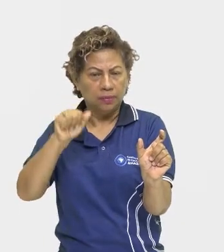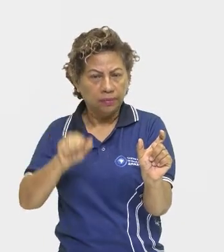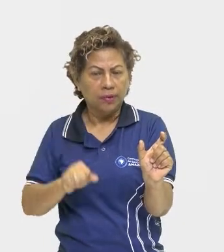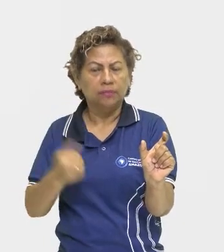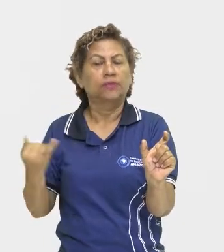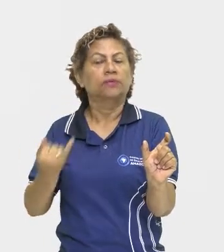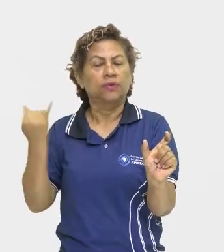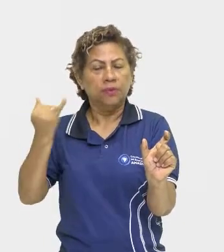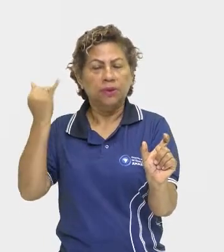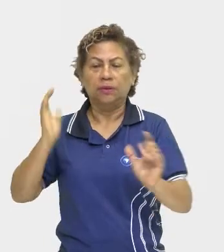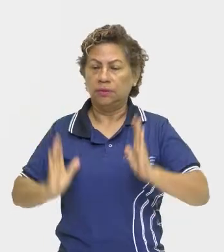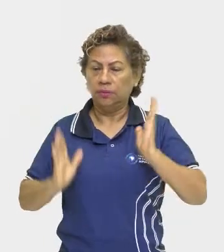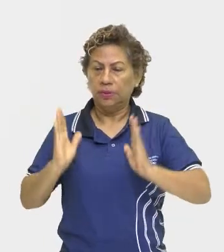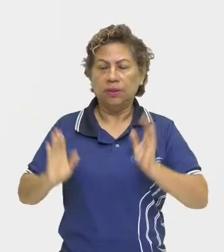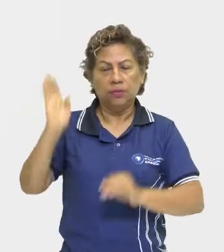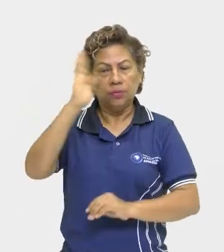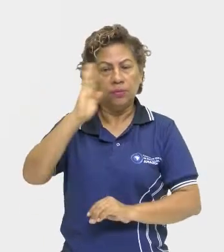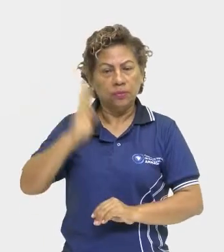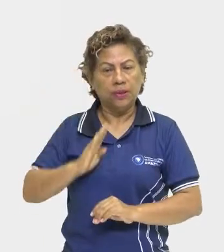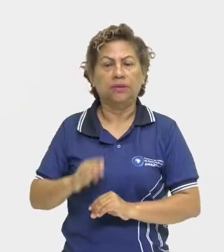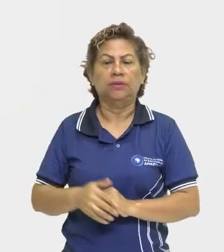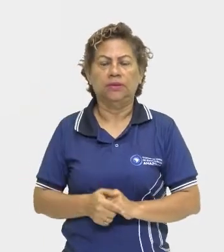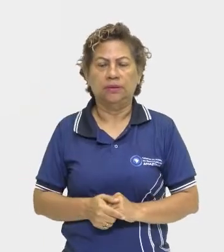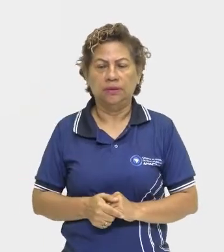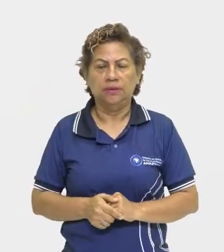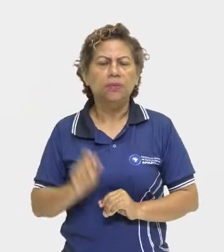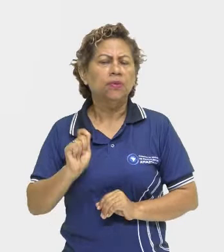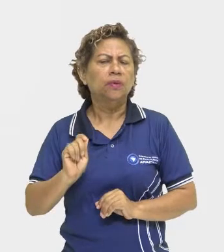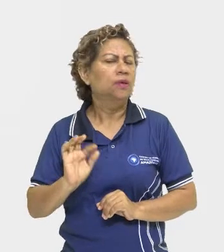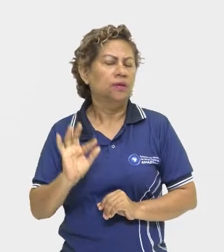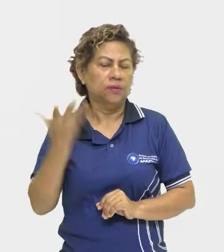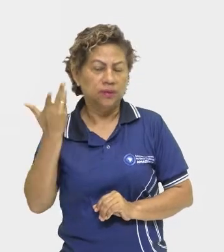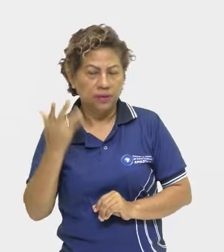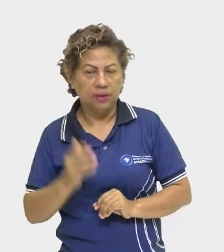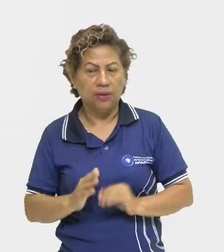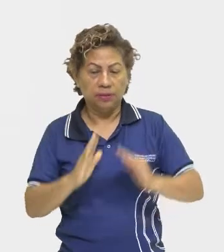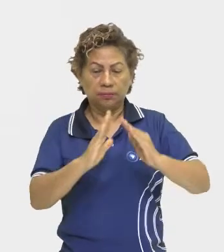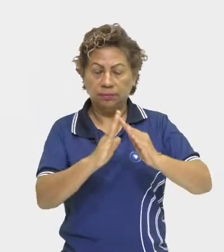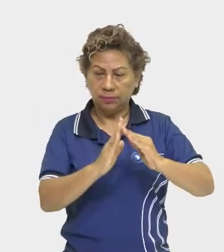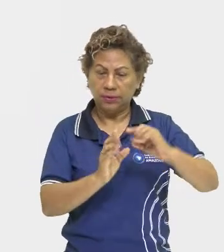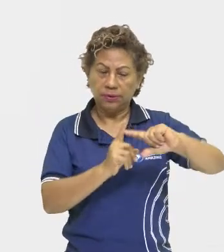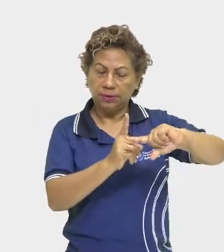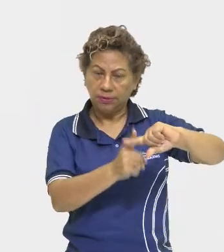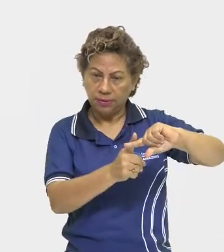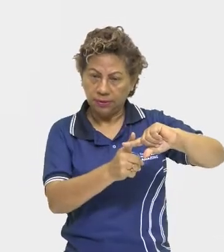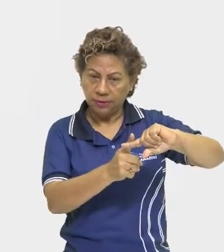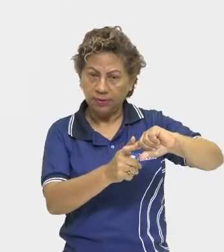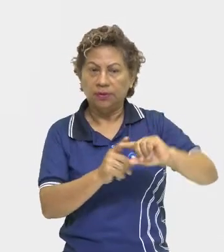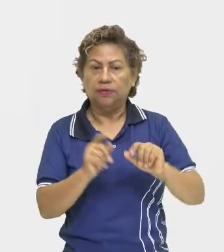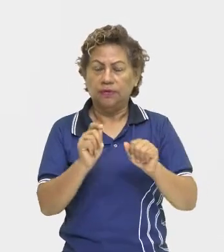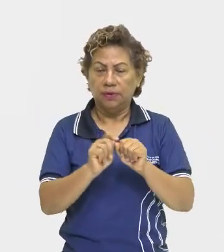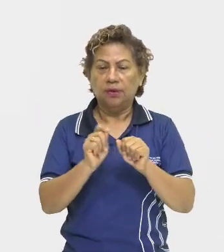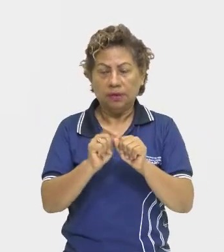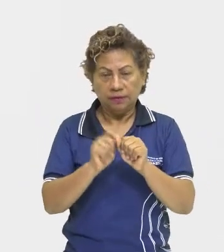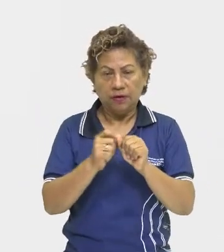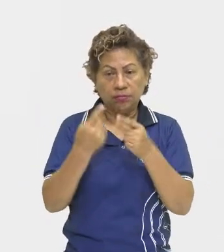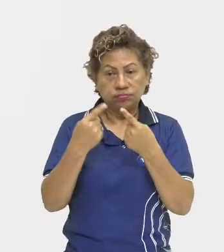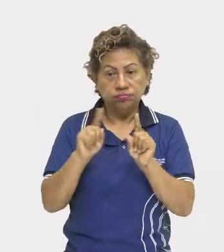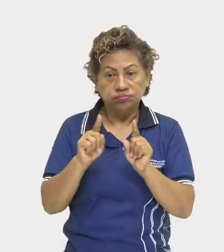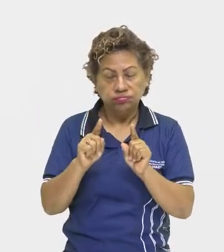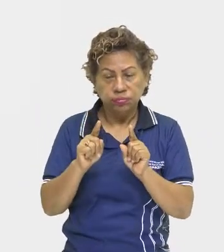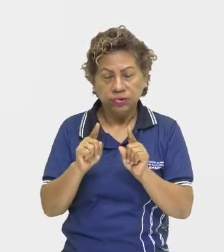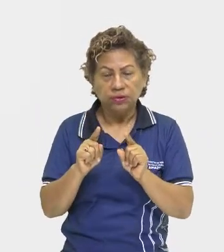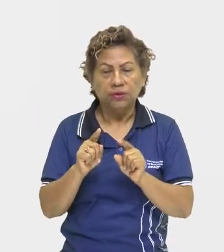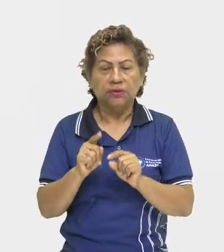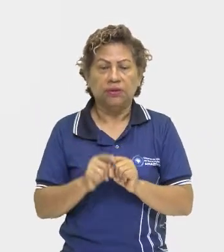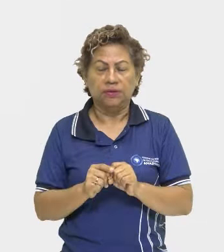no Brasil, né? O que que acontecia? A Igreja Católica fez a contrarreforma para tentar deter o